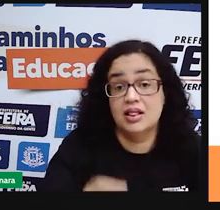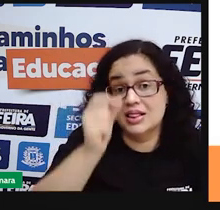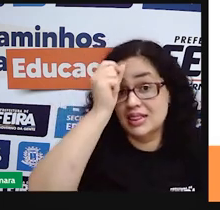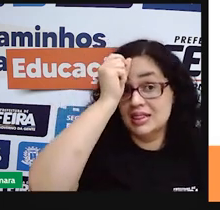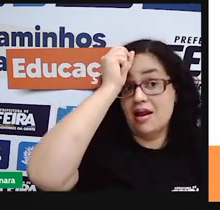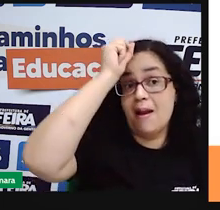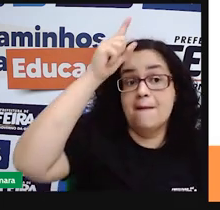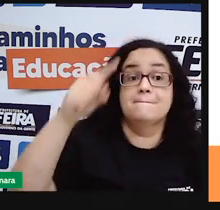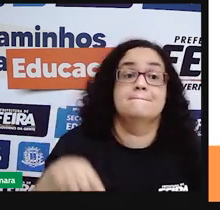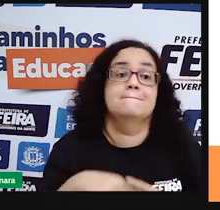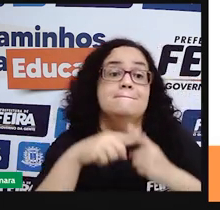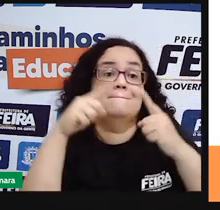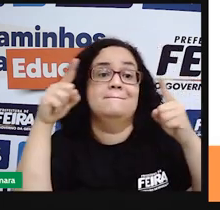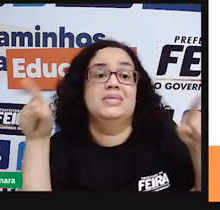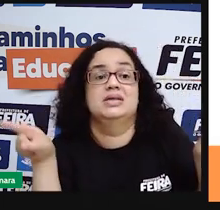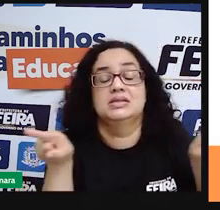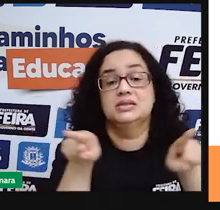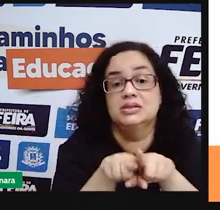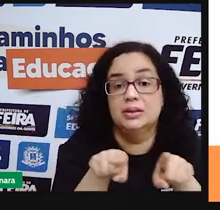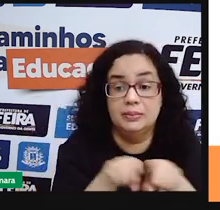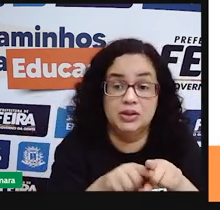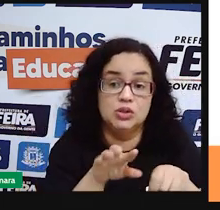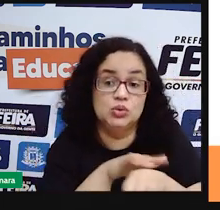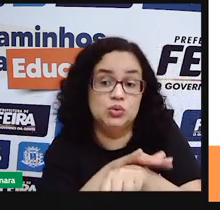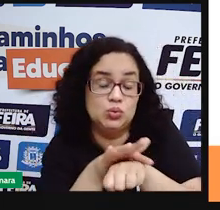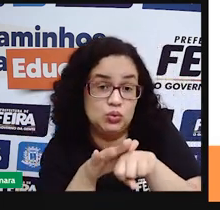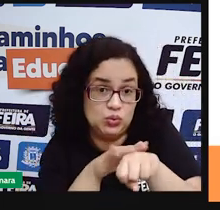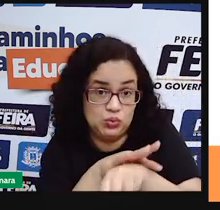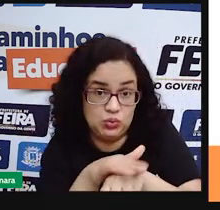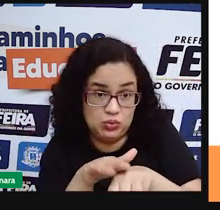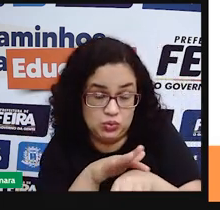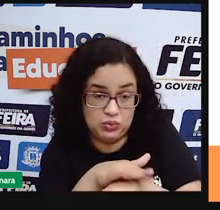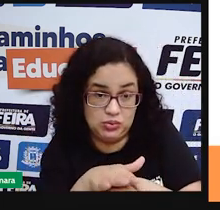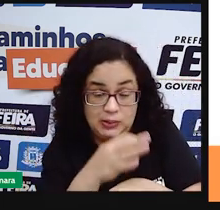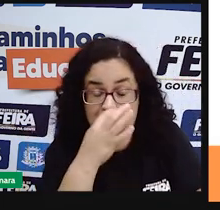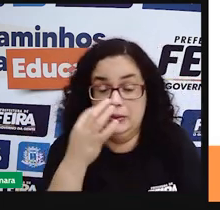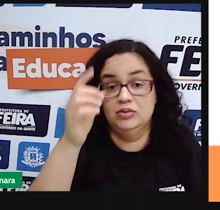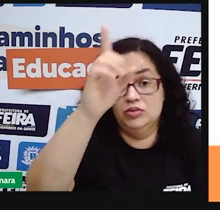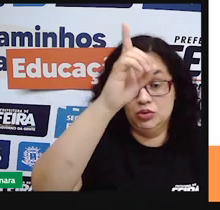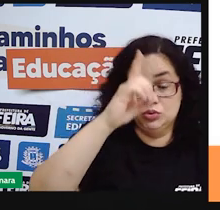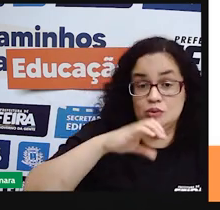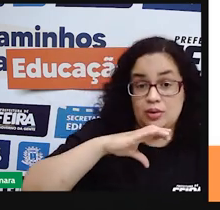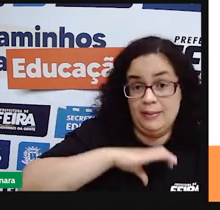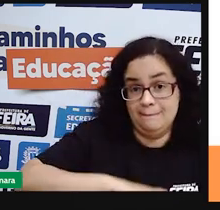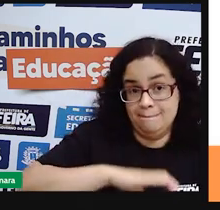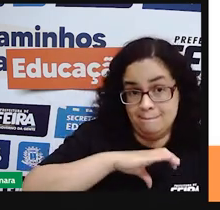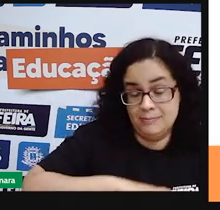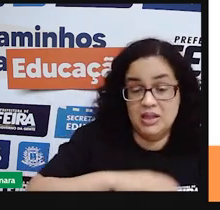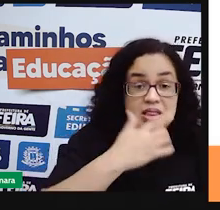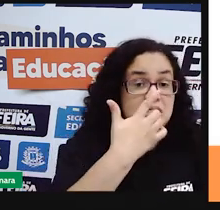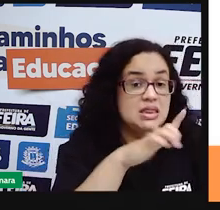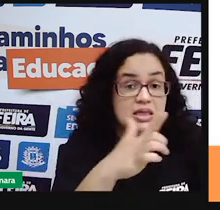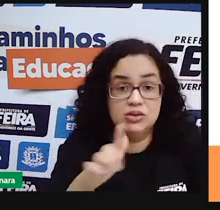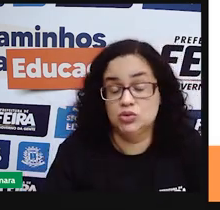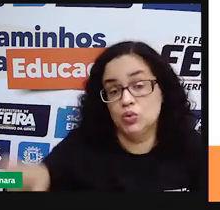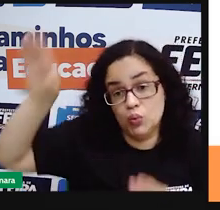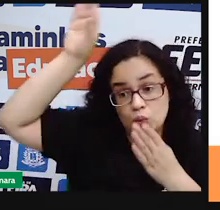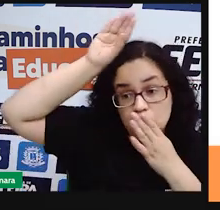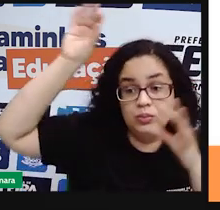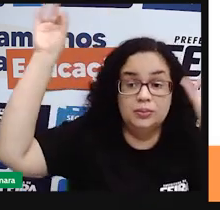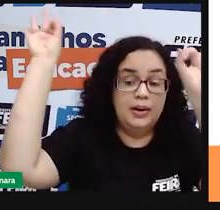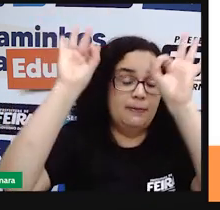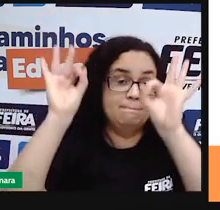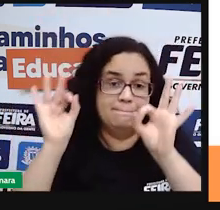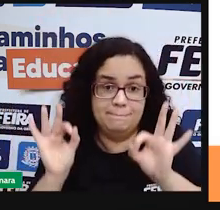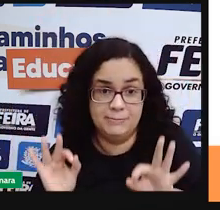por conta de doenças que foram trazidas aí pelos portugueses e que os índios não tinham, né? Preparação,